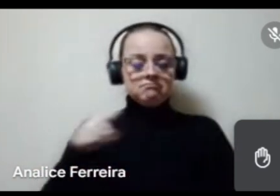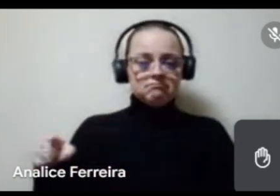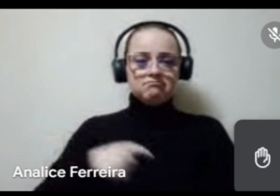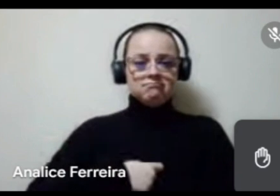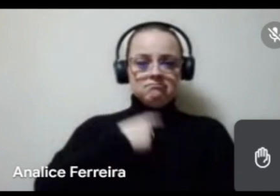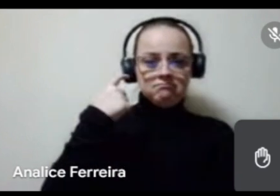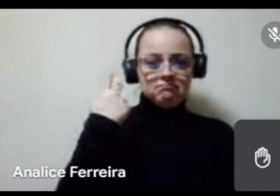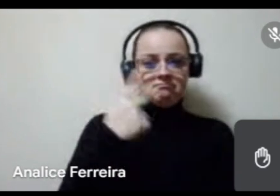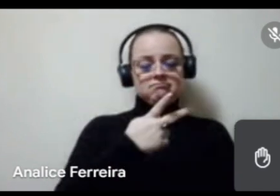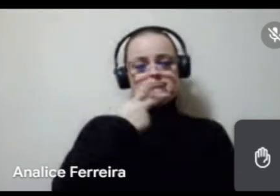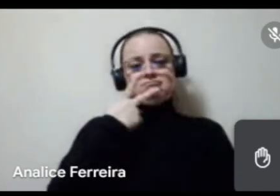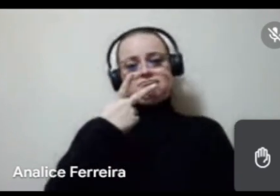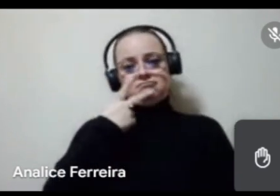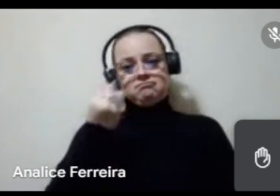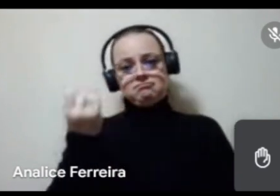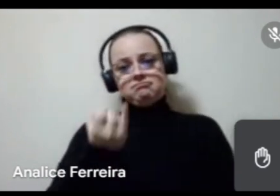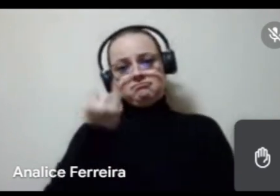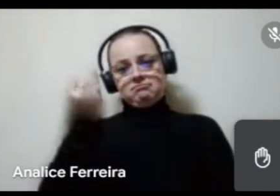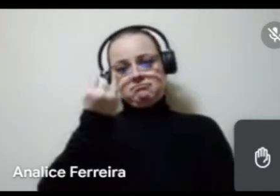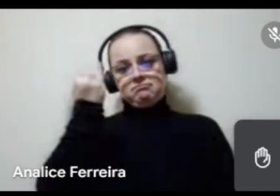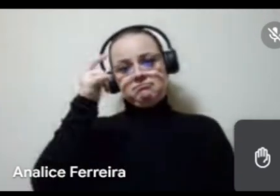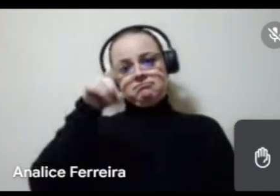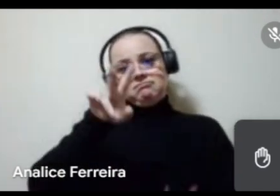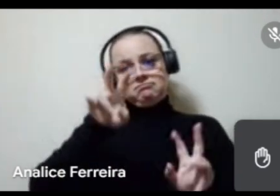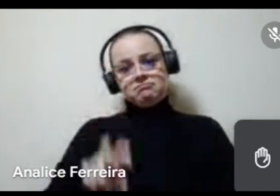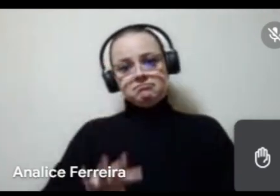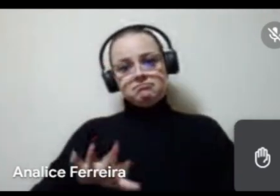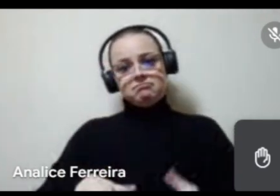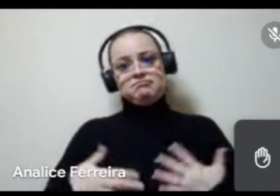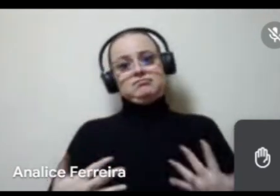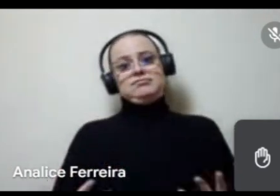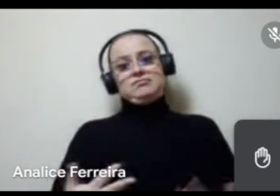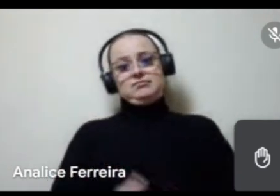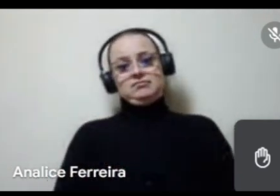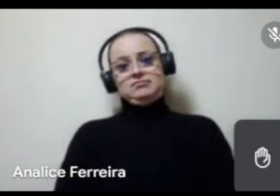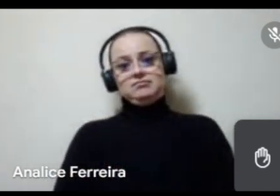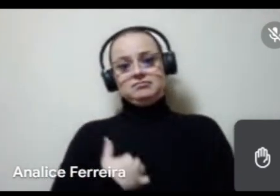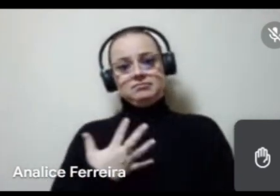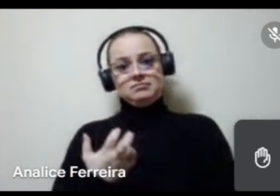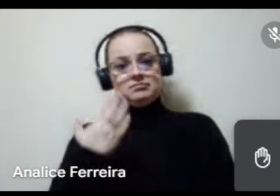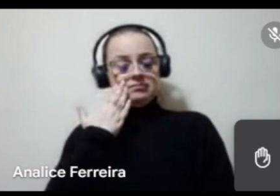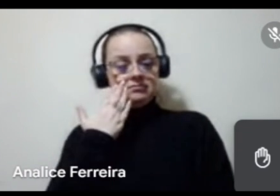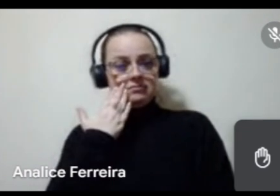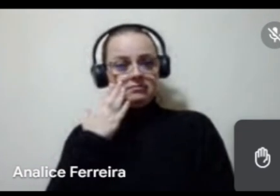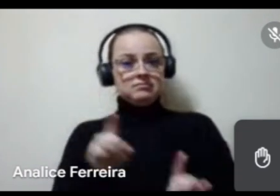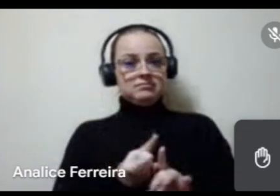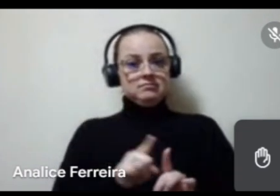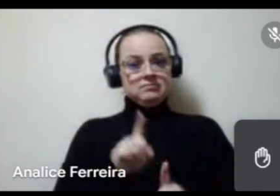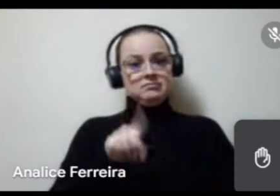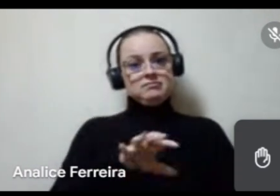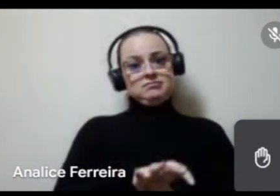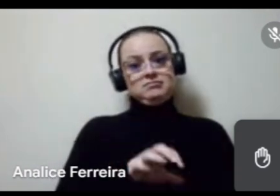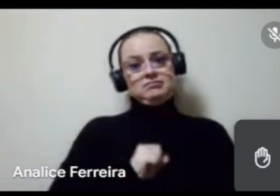fala é muito importante nessa questão toda, então, assim, eu queria saber justamente isso, o que é que vai